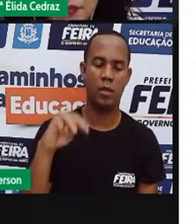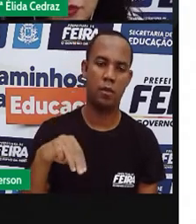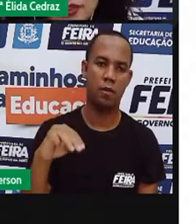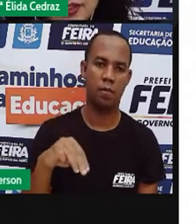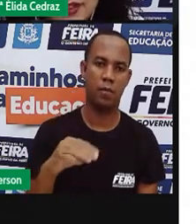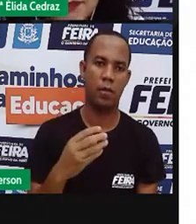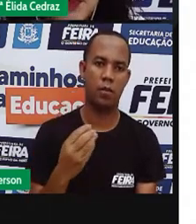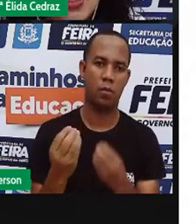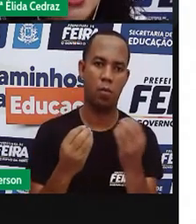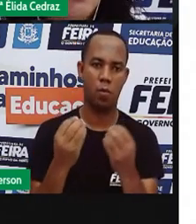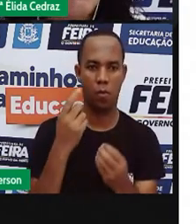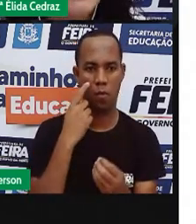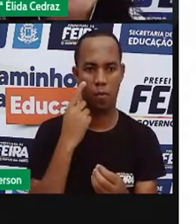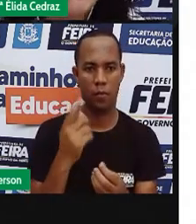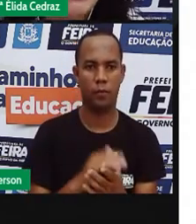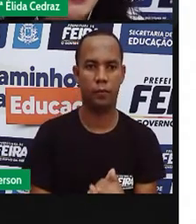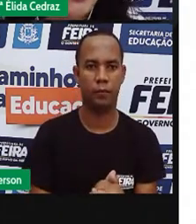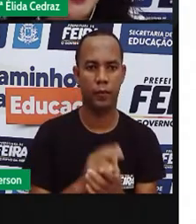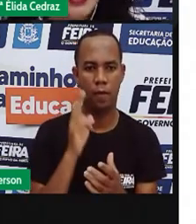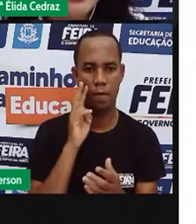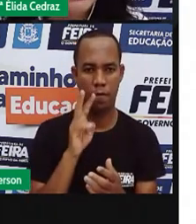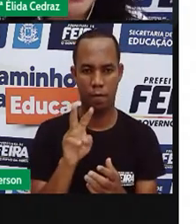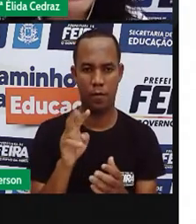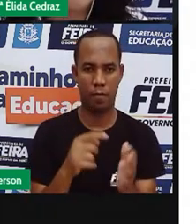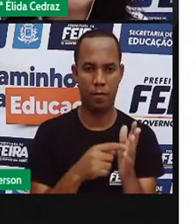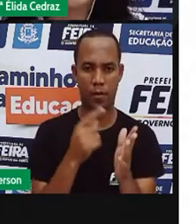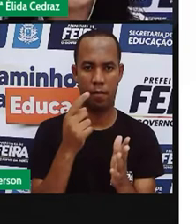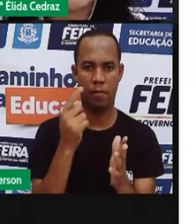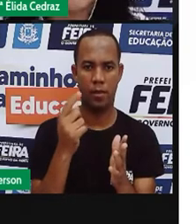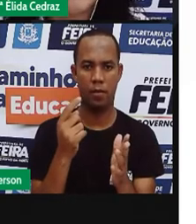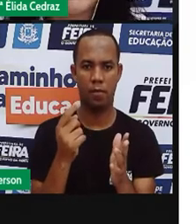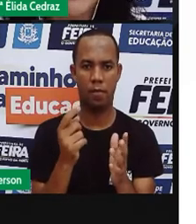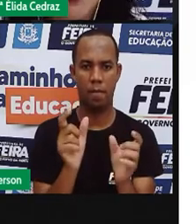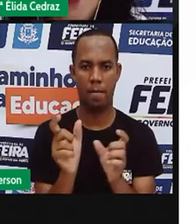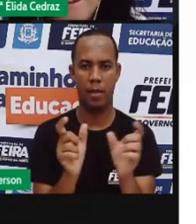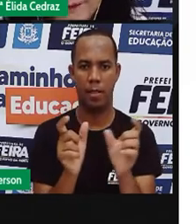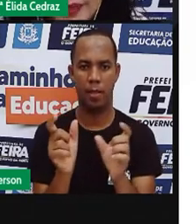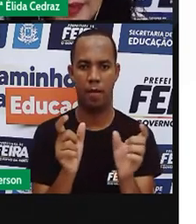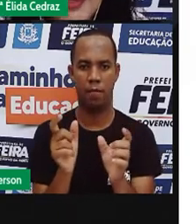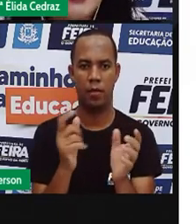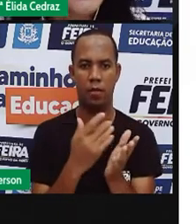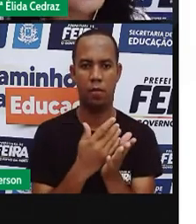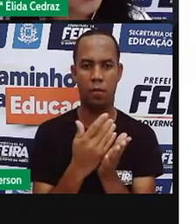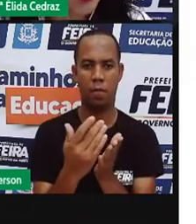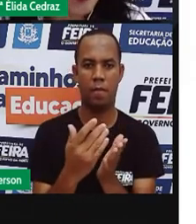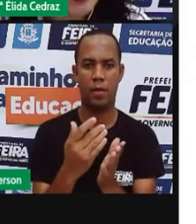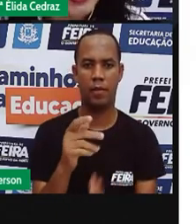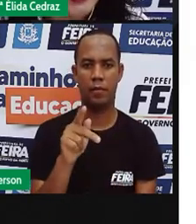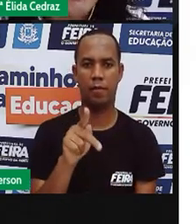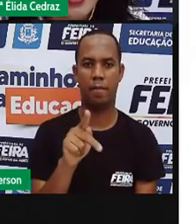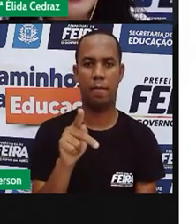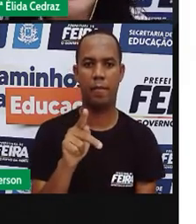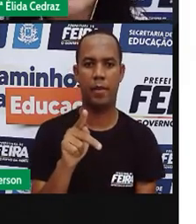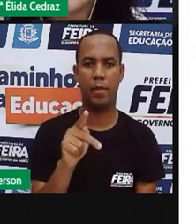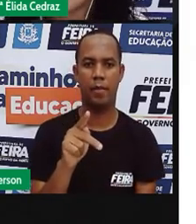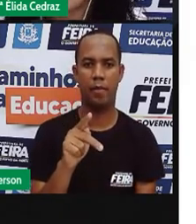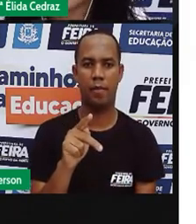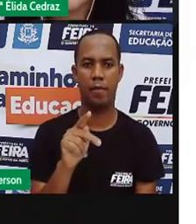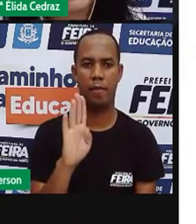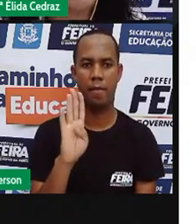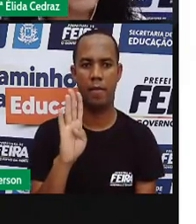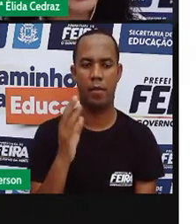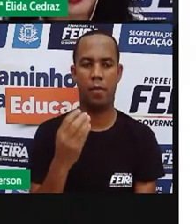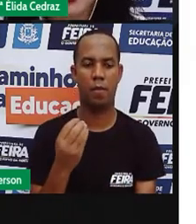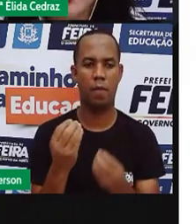prova vai dar para você? Olha primeiro as palavrinhas que começam com P e com B. Essa,